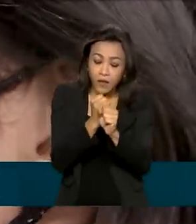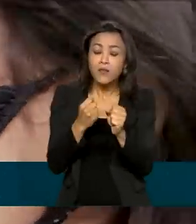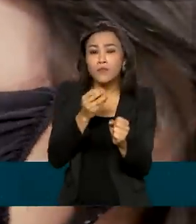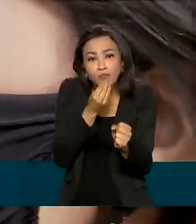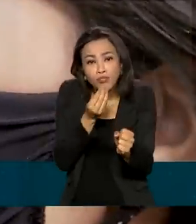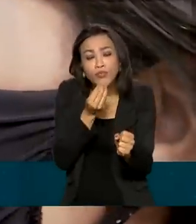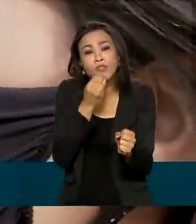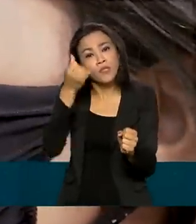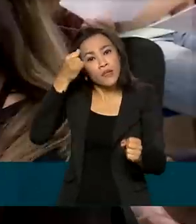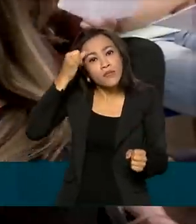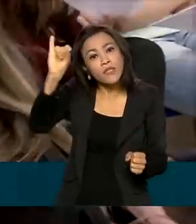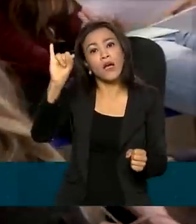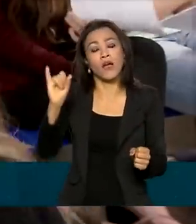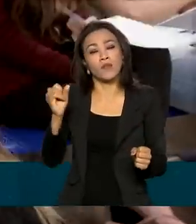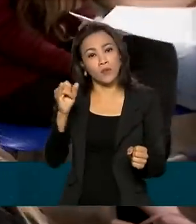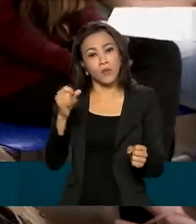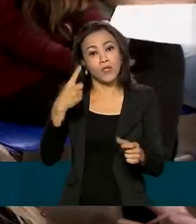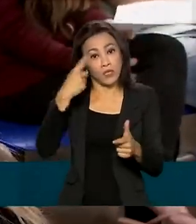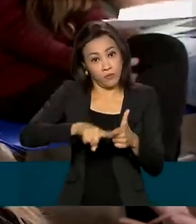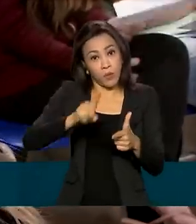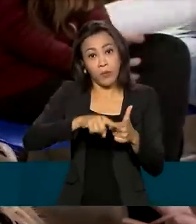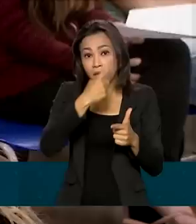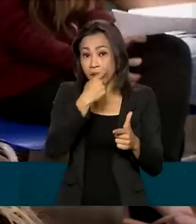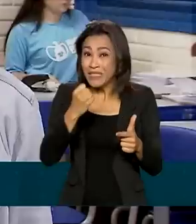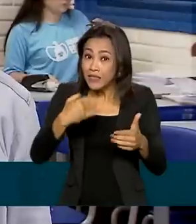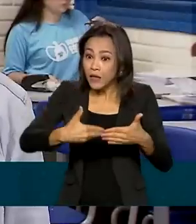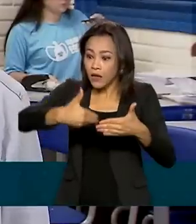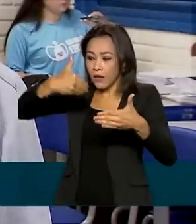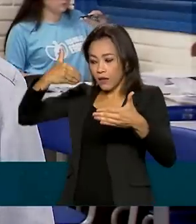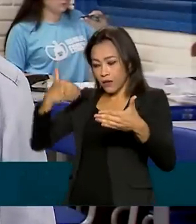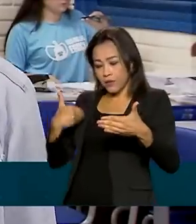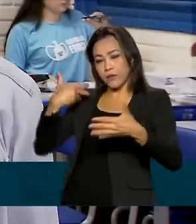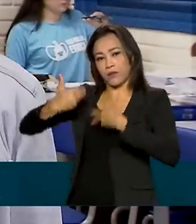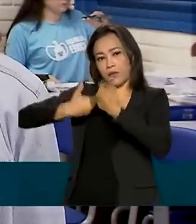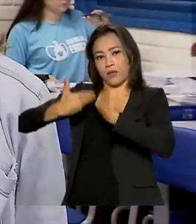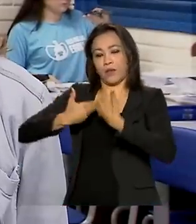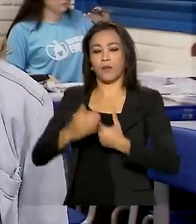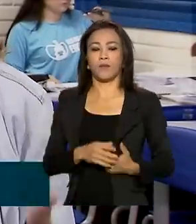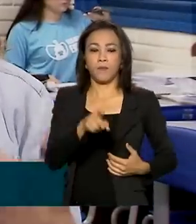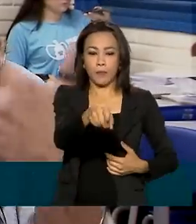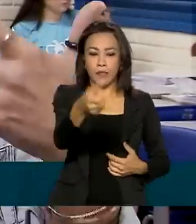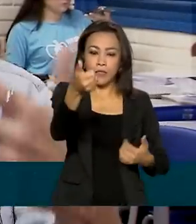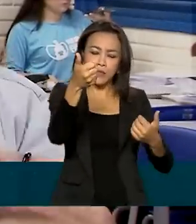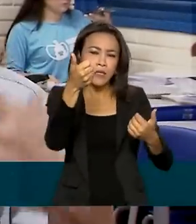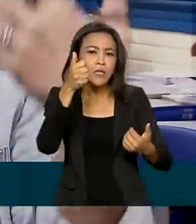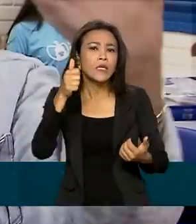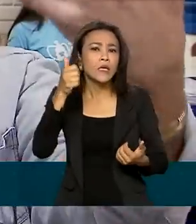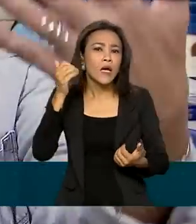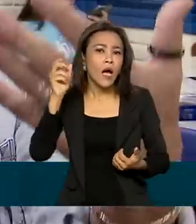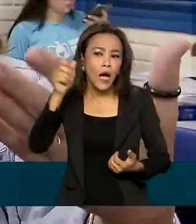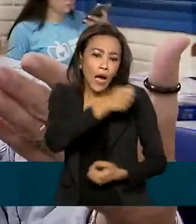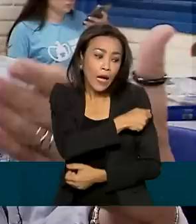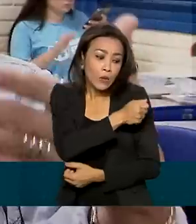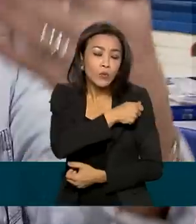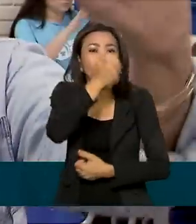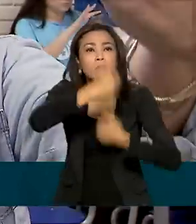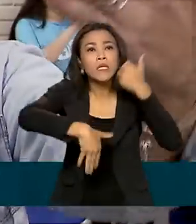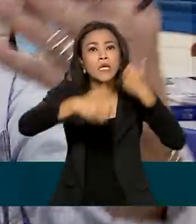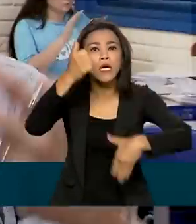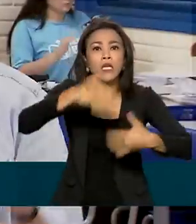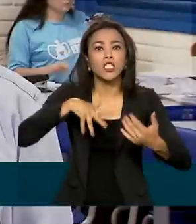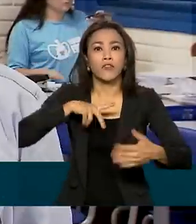poderiam ser evitados se tratado precocemente. A gente tem relatos de alunos que tinham que ficar de pé,